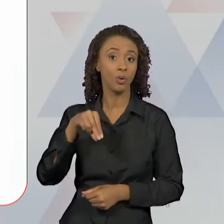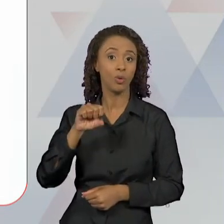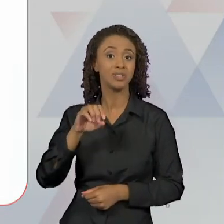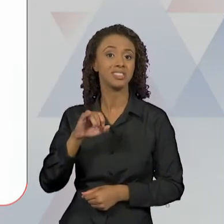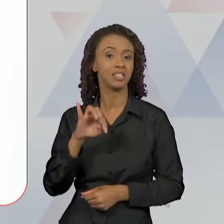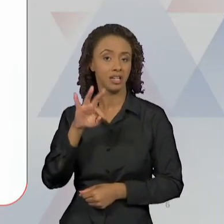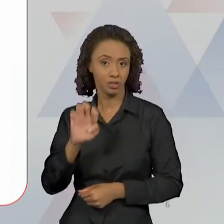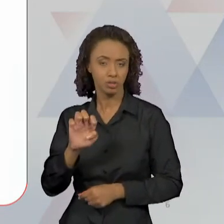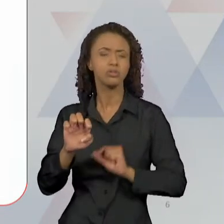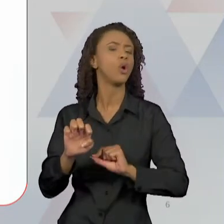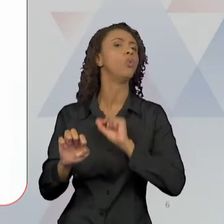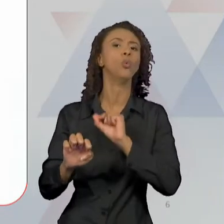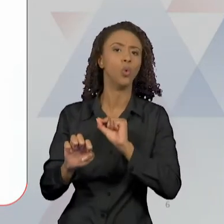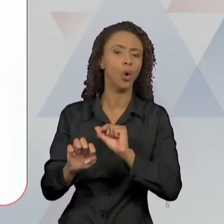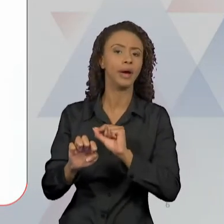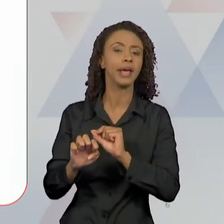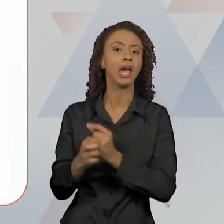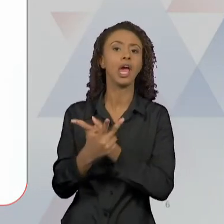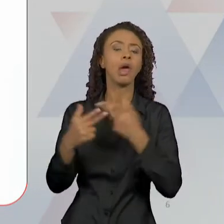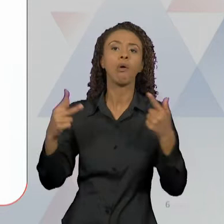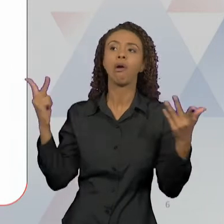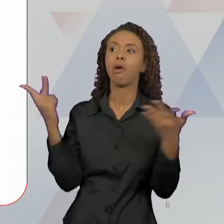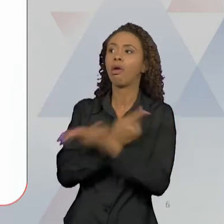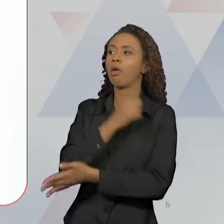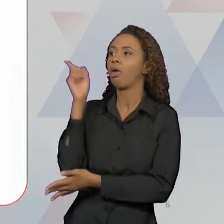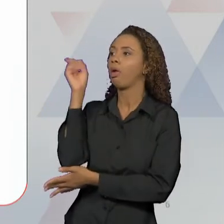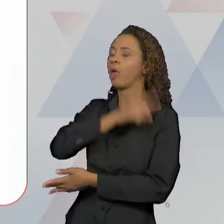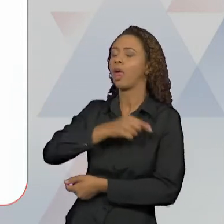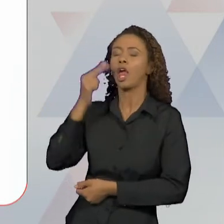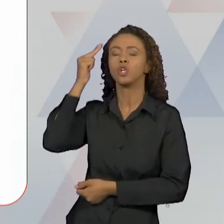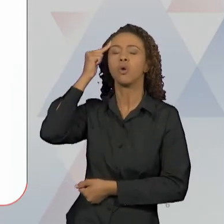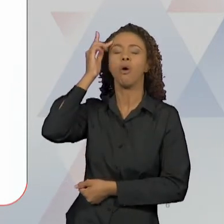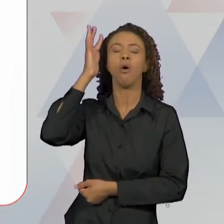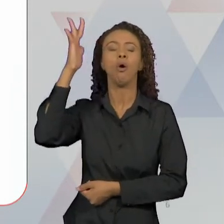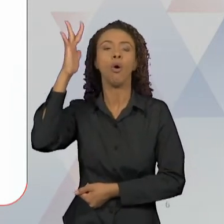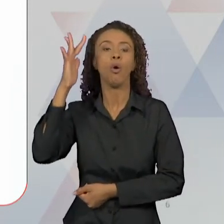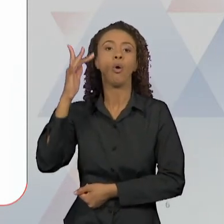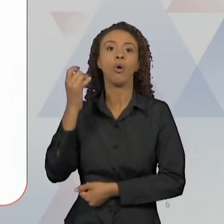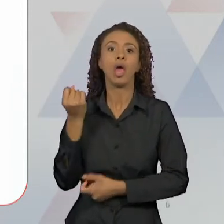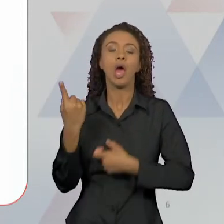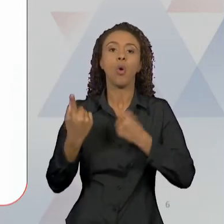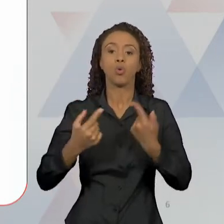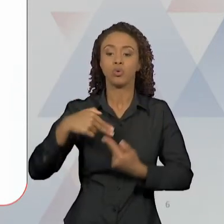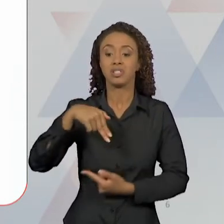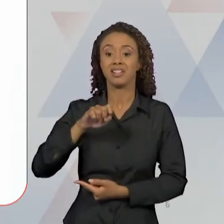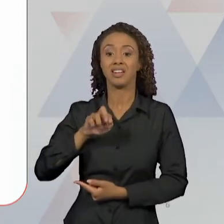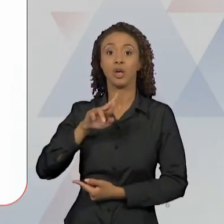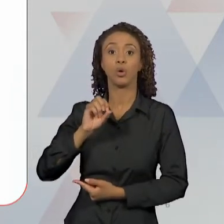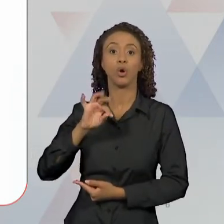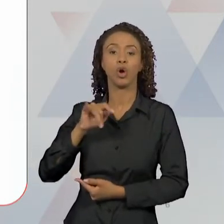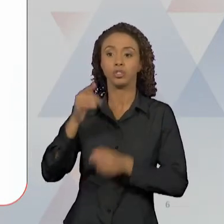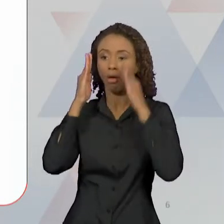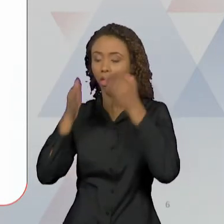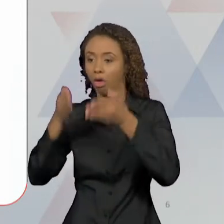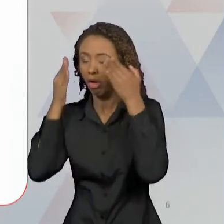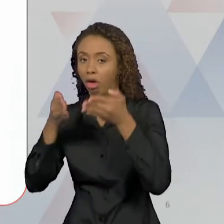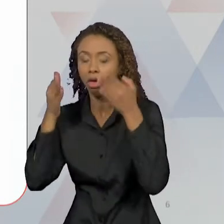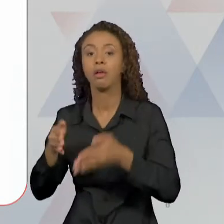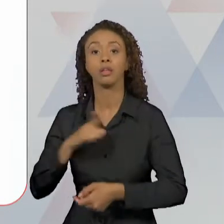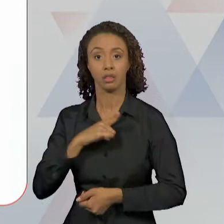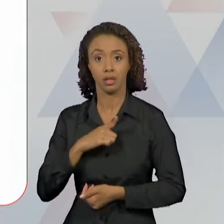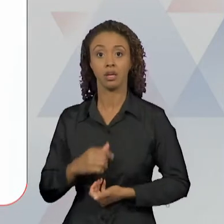manifestações, como atos falhos, sonhos, sintomas neuróticos. O método para entender esse